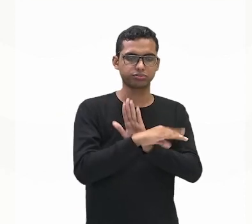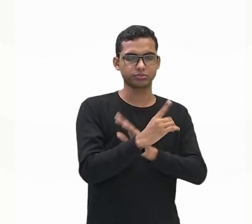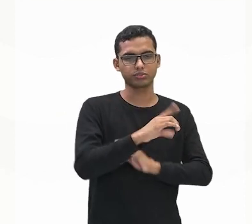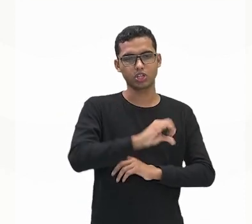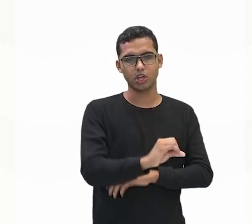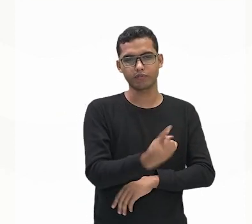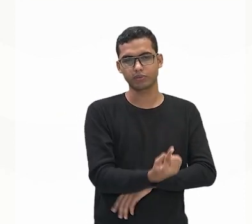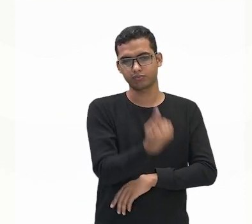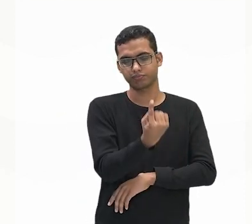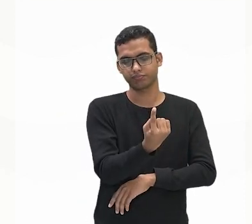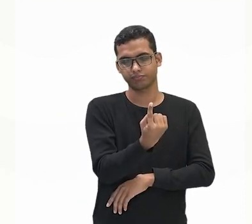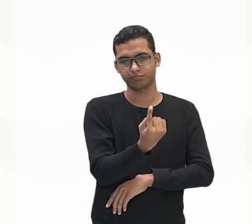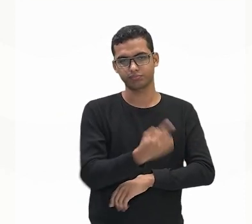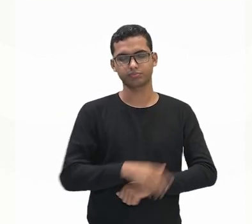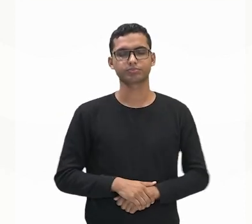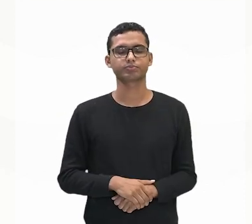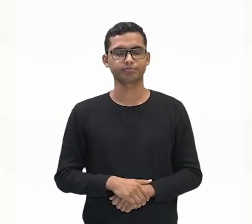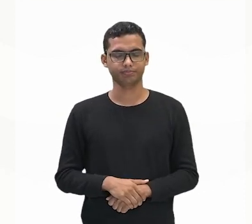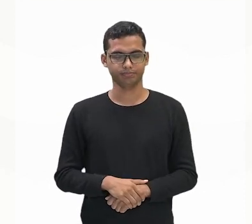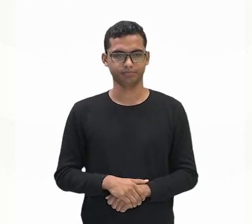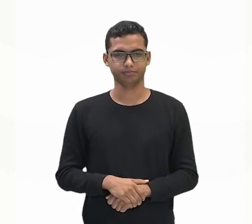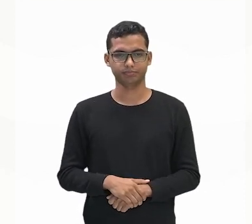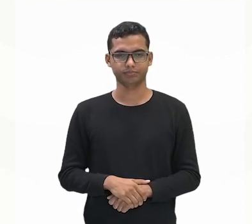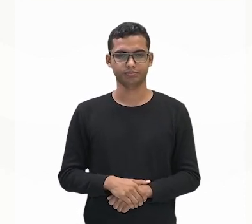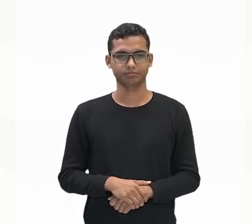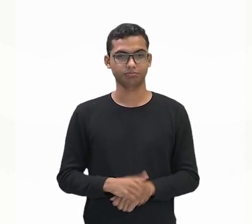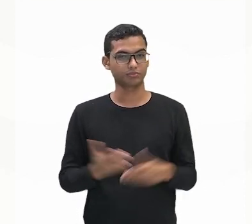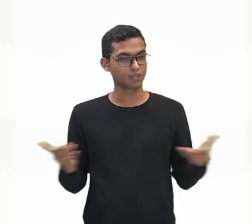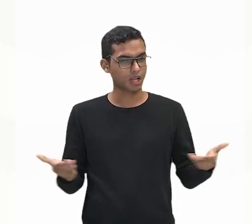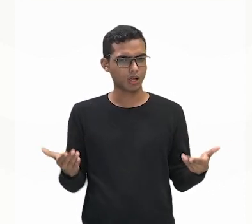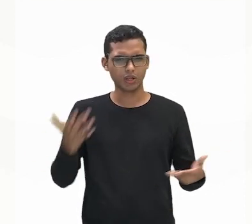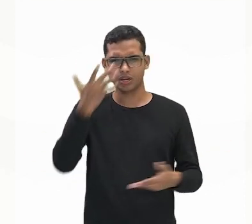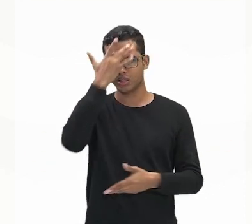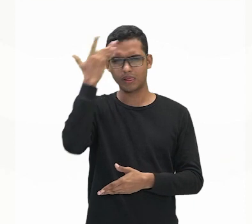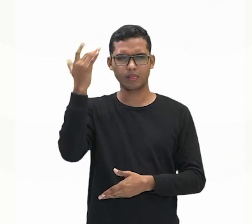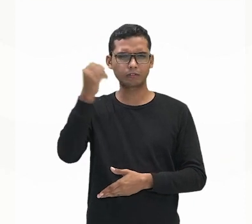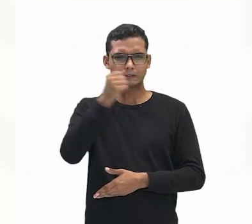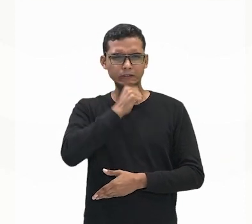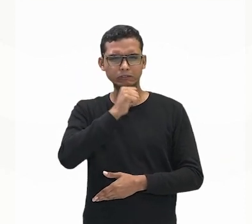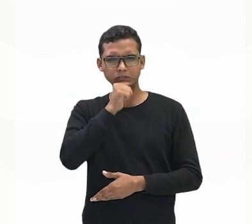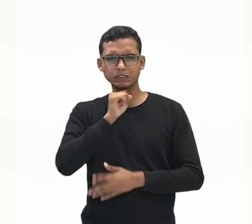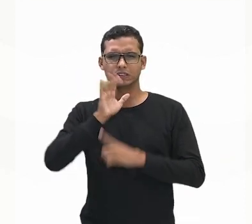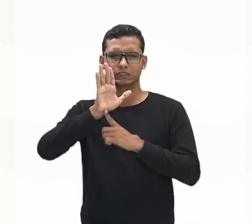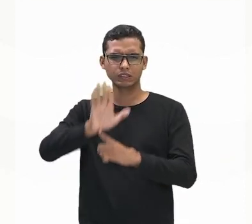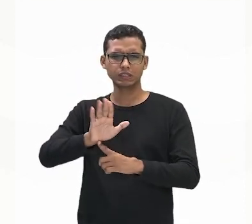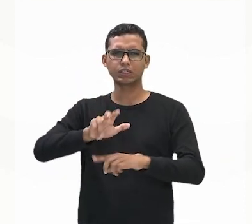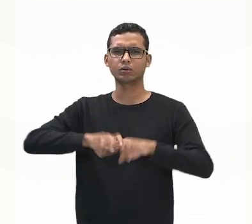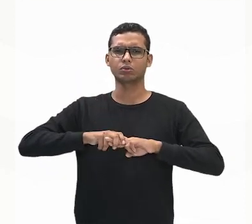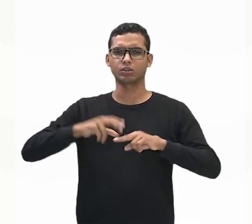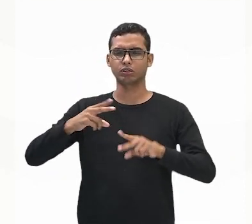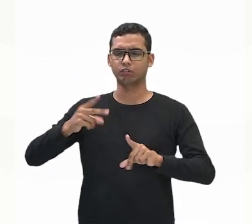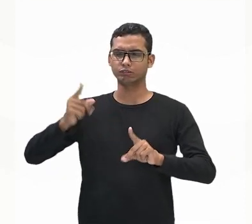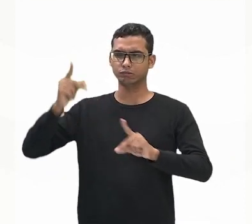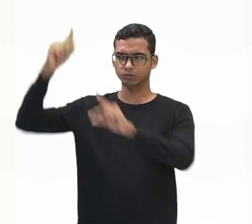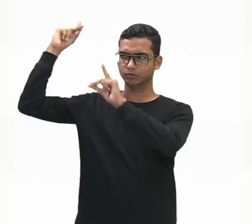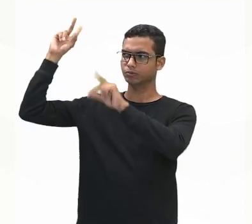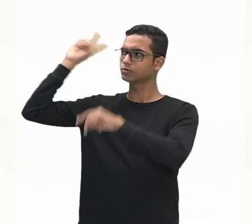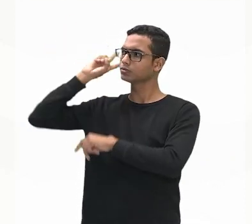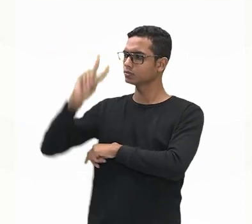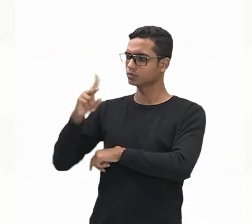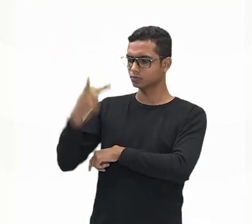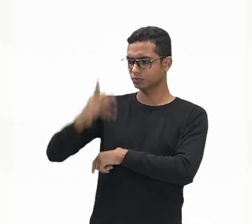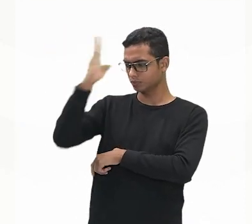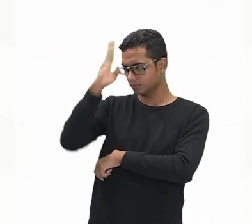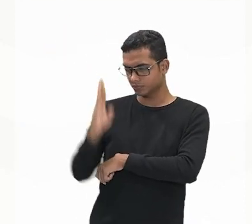Agora, uma situação bem dramática, gente, é entre a população mais velha, que já é reflexo daquele período histórico do Brasil. Olha a